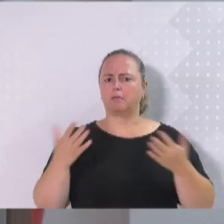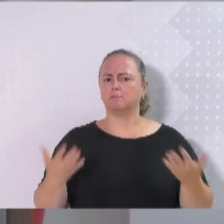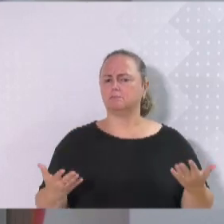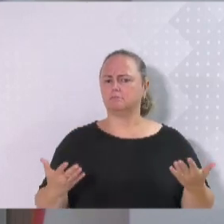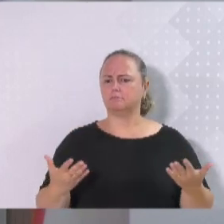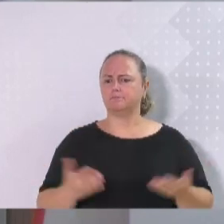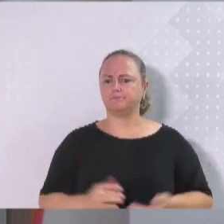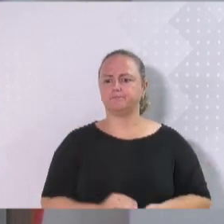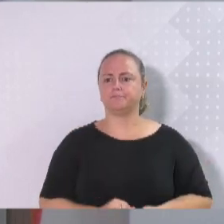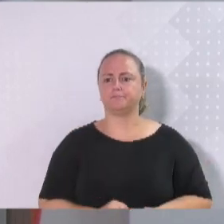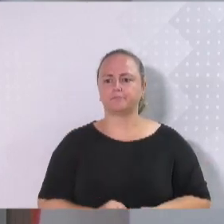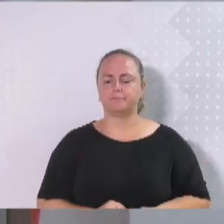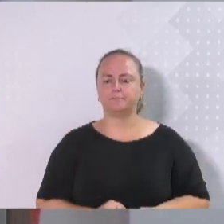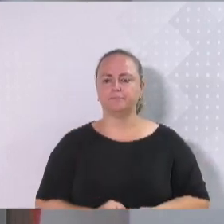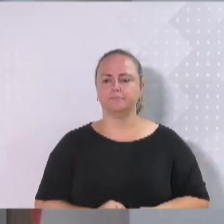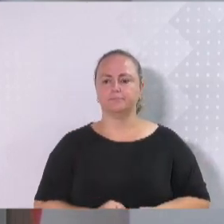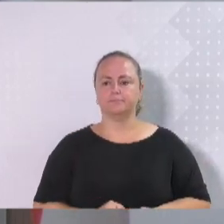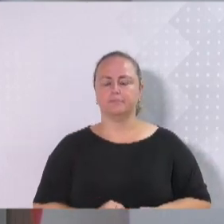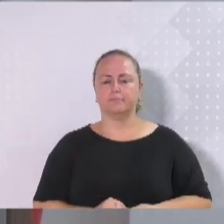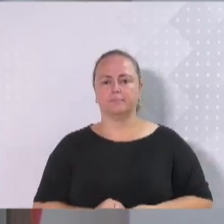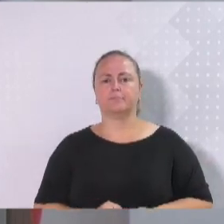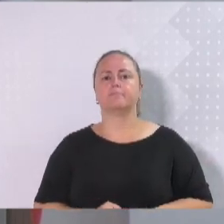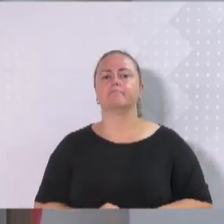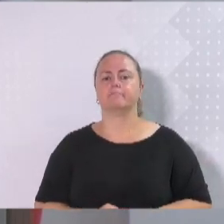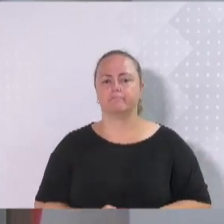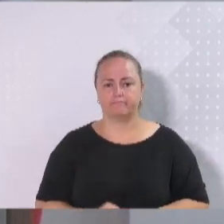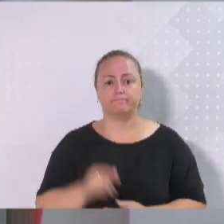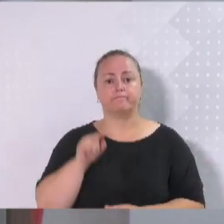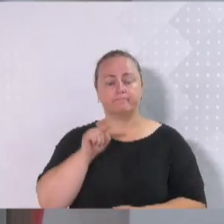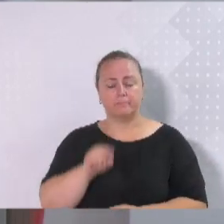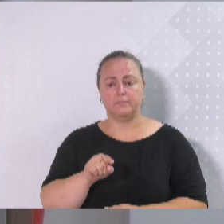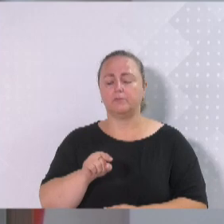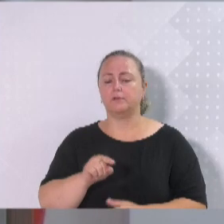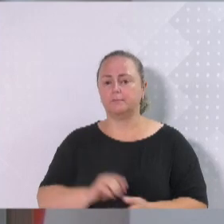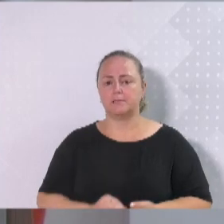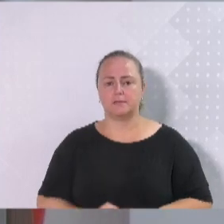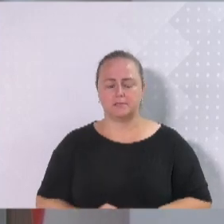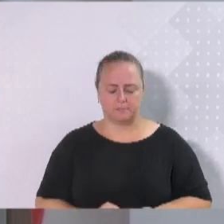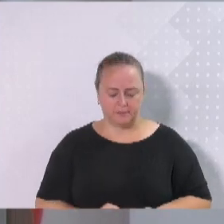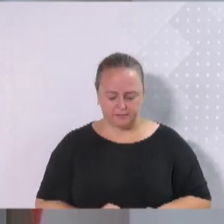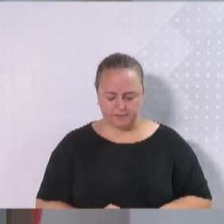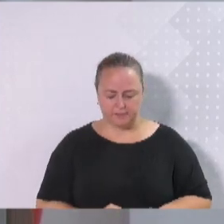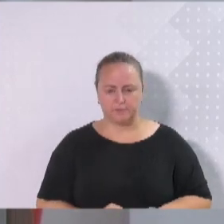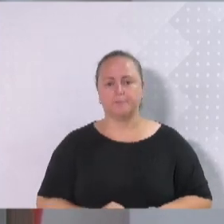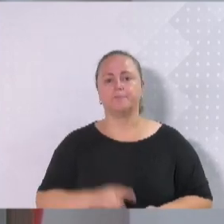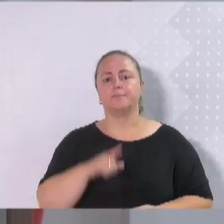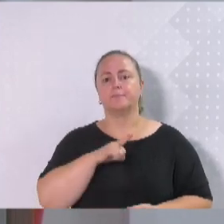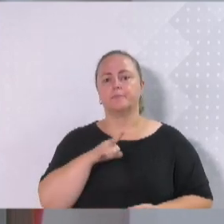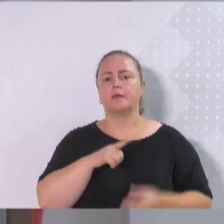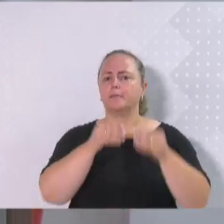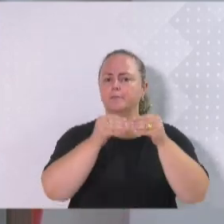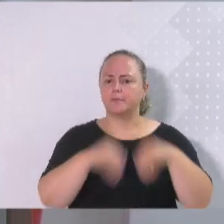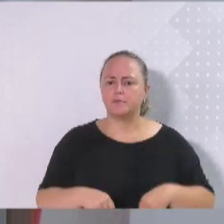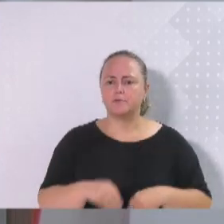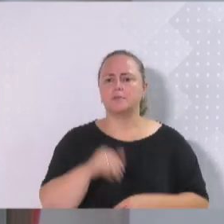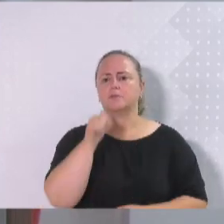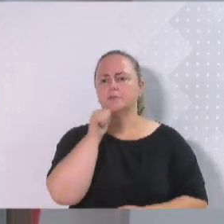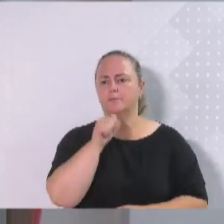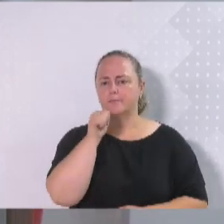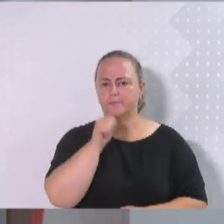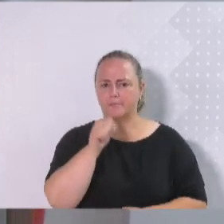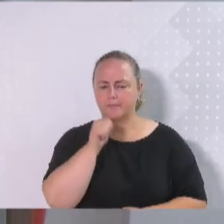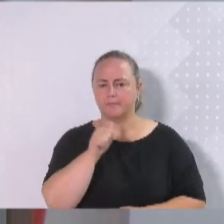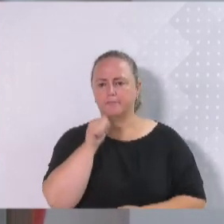promove. Isso afeta a vida das mulheres, chefes de famílias, mães solteiras, desempregadas e